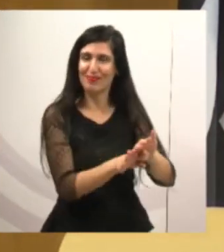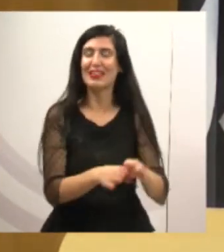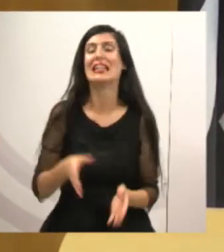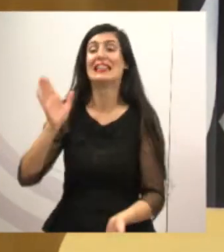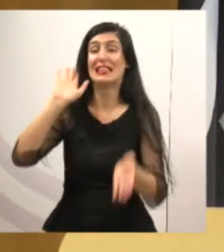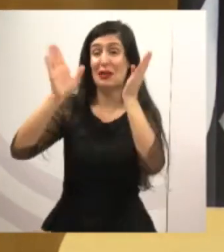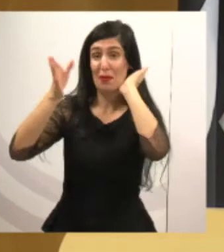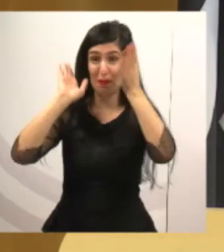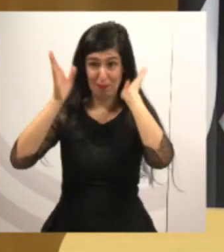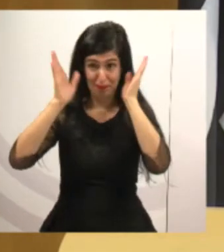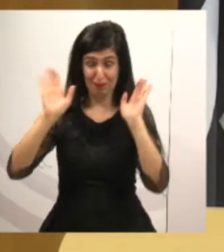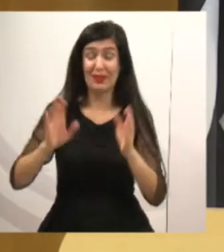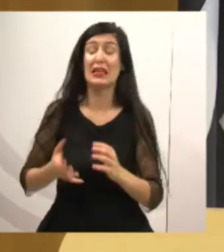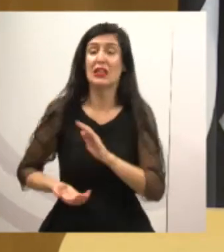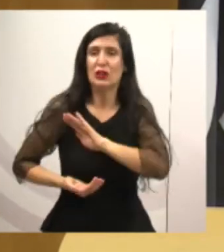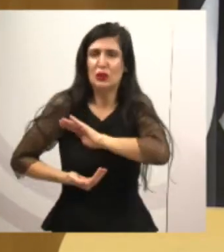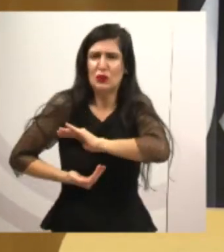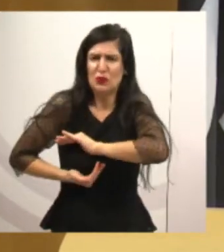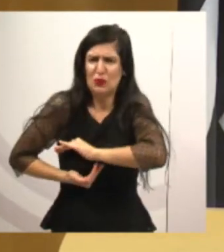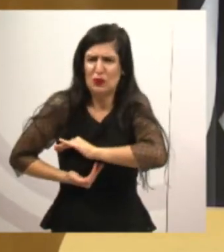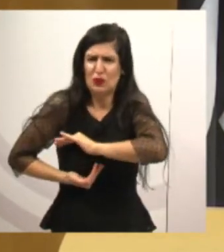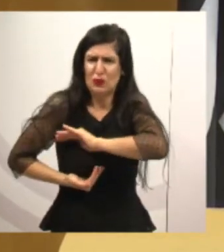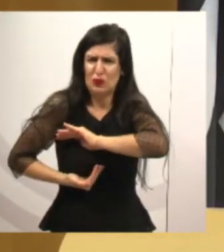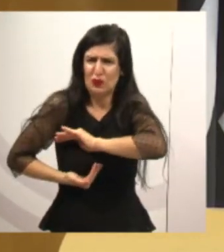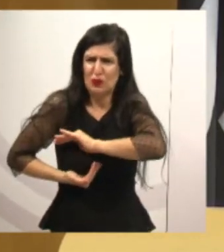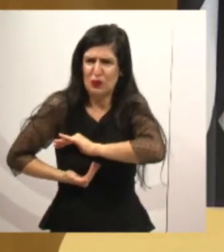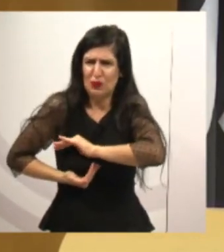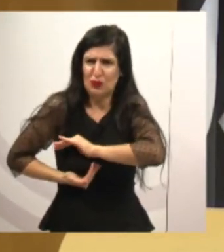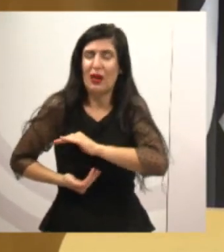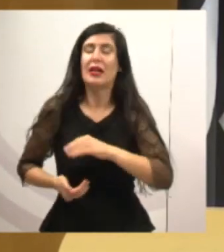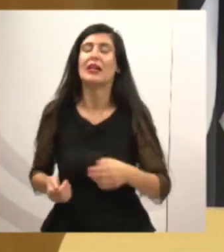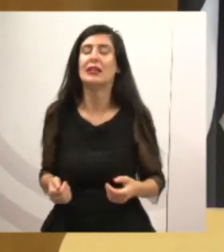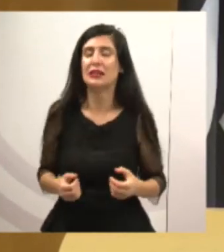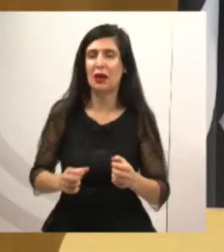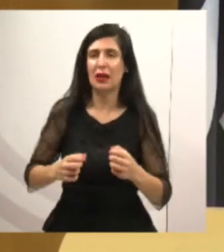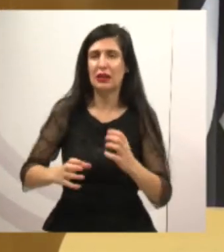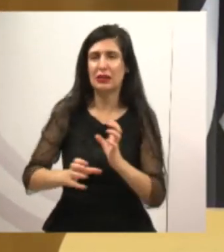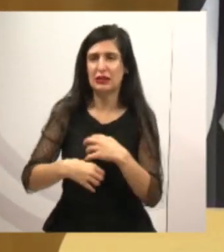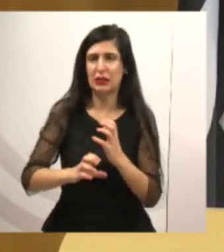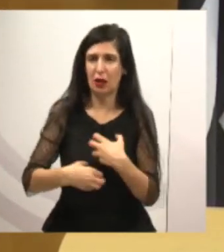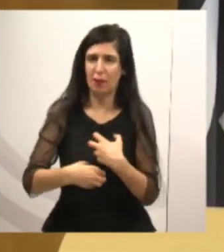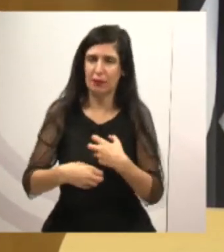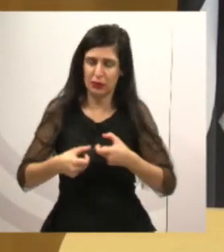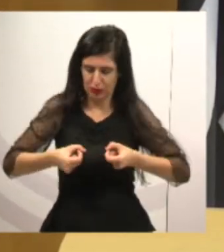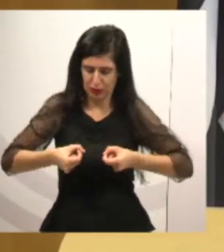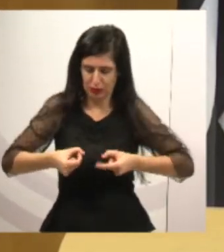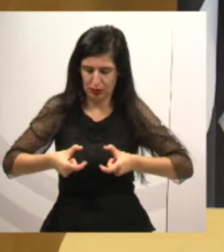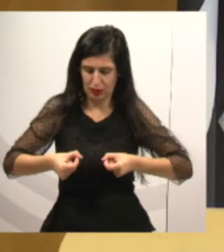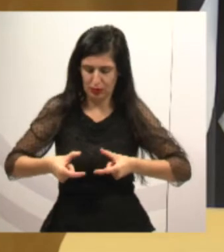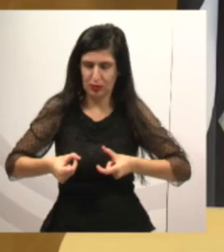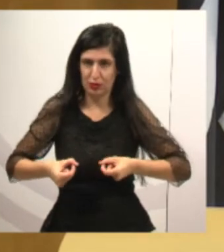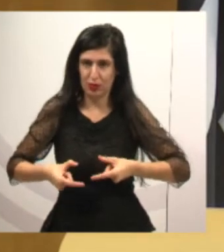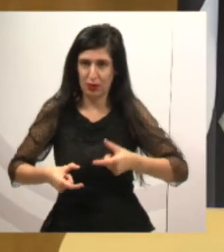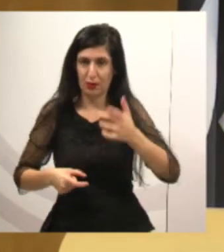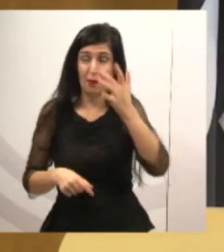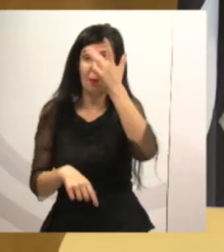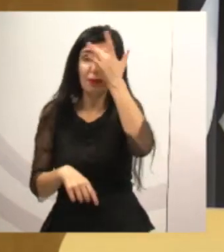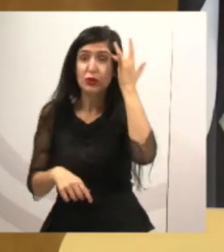mamografia, ali no Parque dos Eucaliptos, vai ficar ainda durante essa semana, não é, Jean?